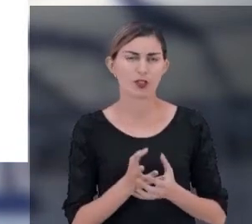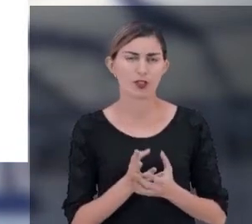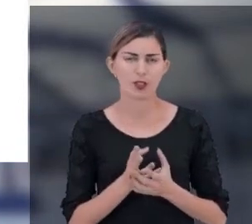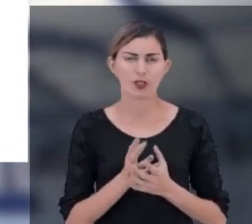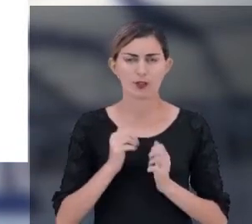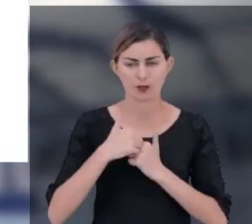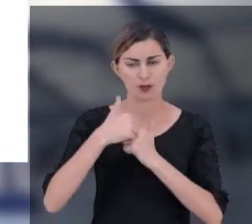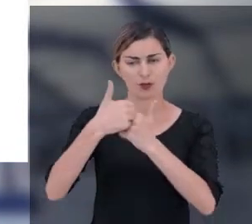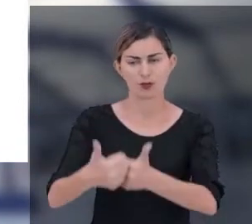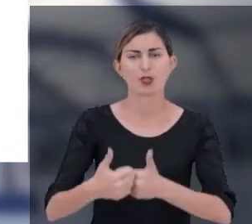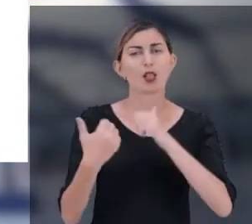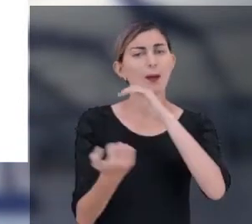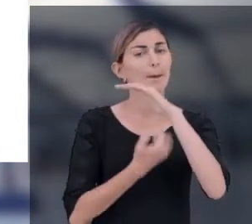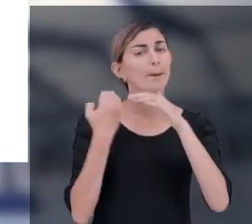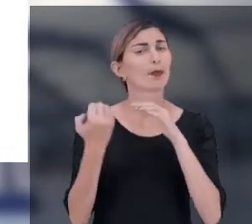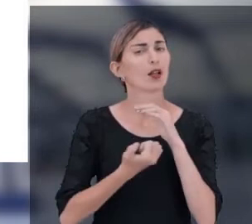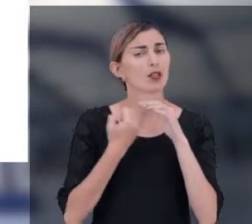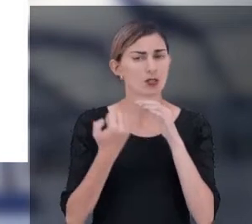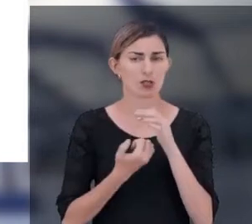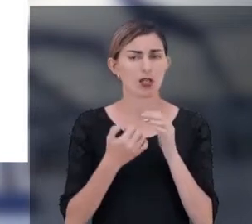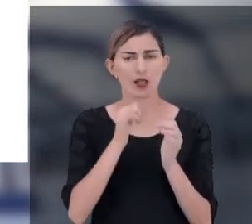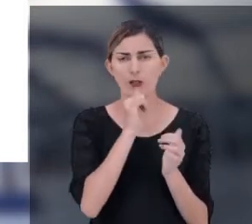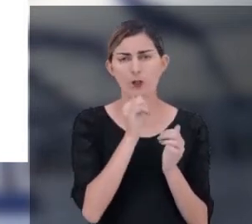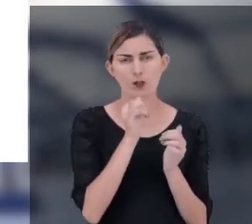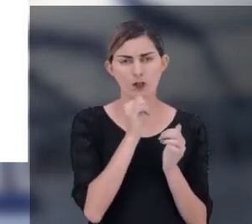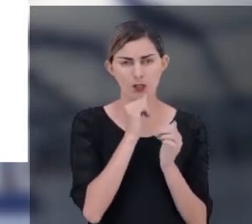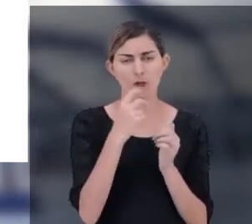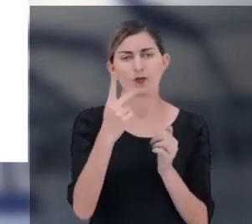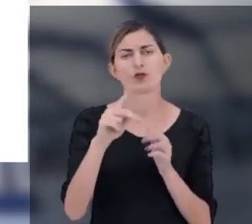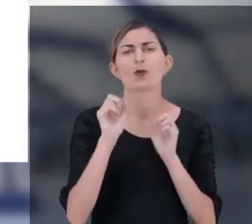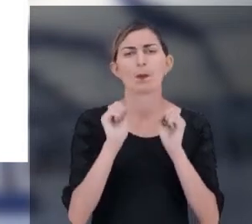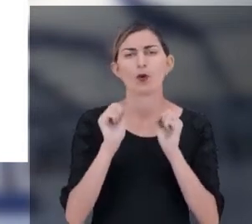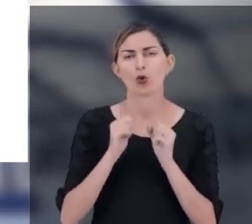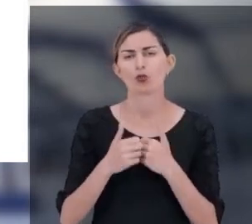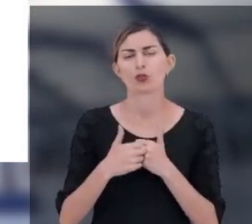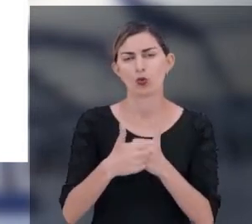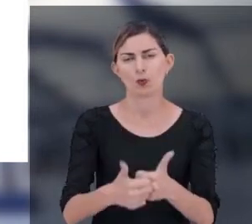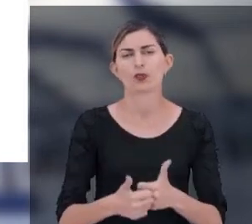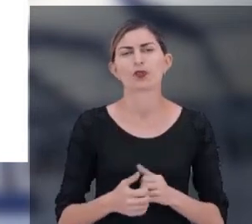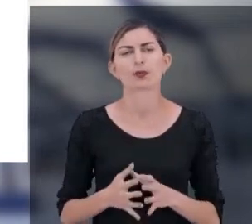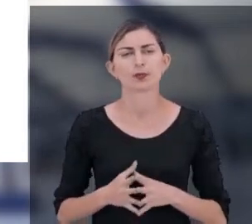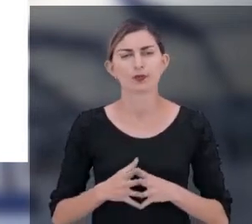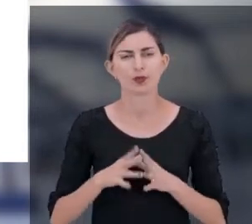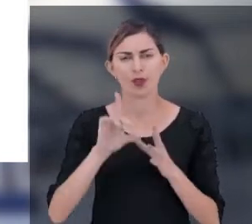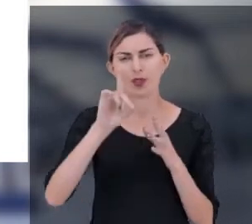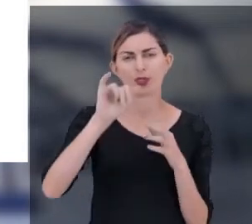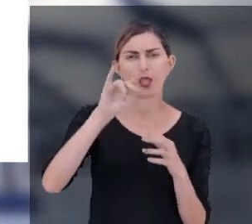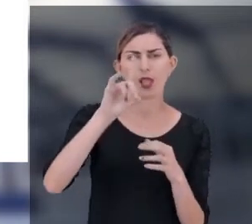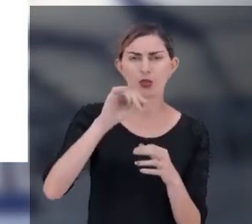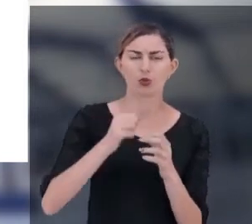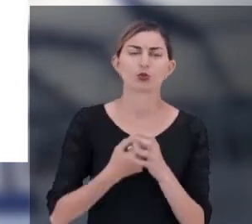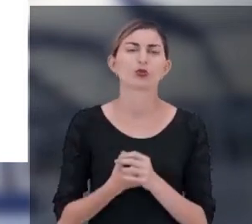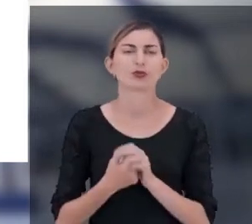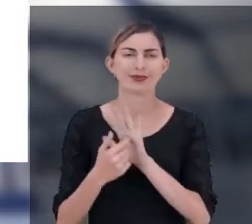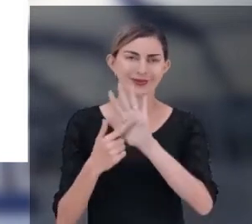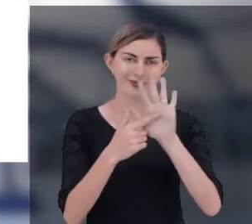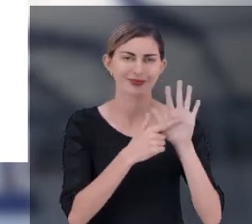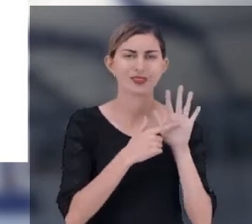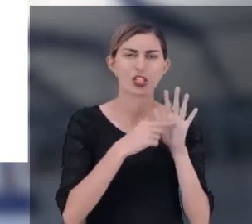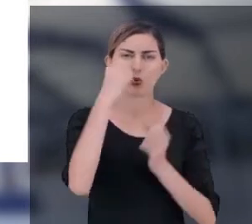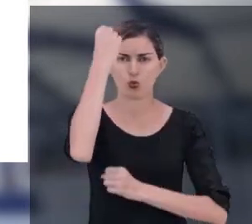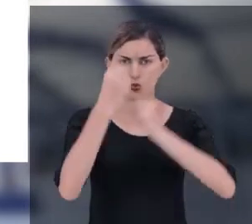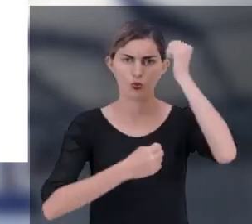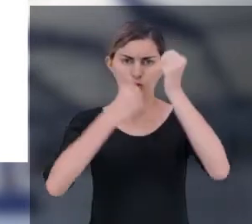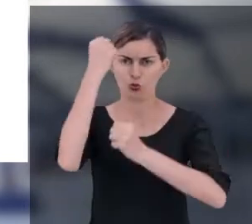o segmento da empresa. E aí eu trago um exemplo que vocês podem acompanhar. Os dados que eu trago para você